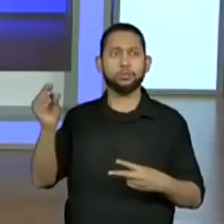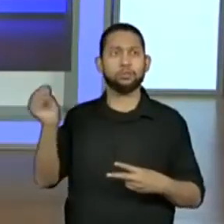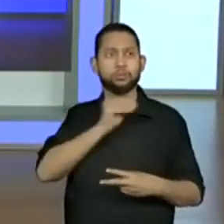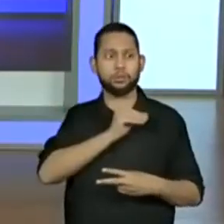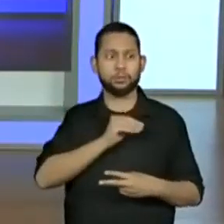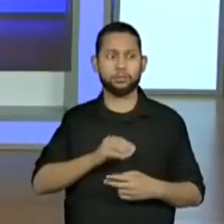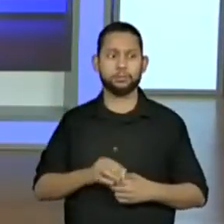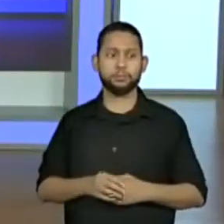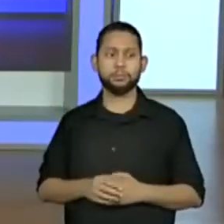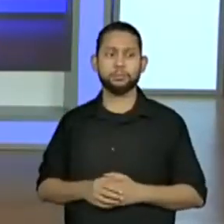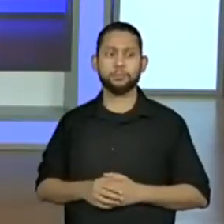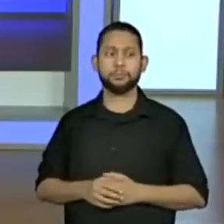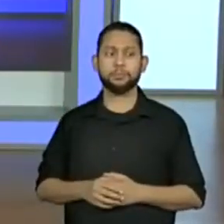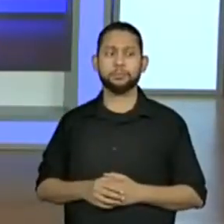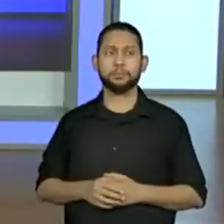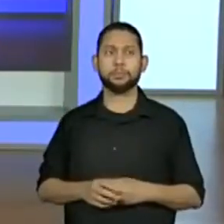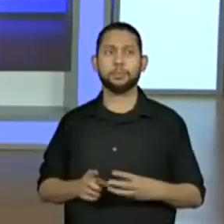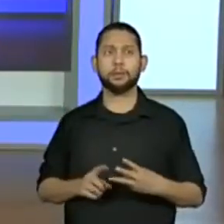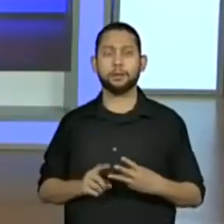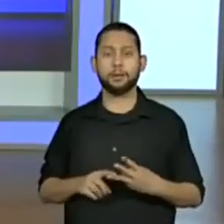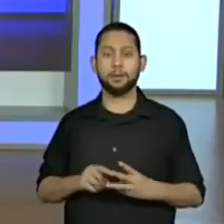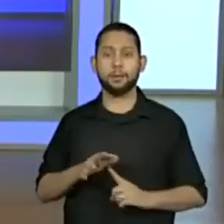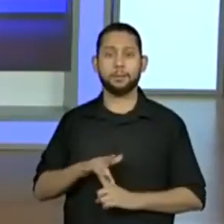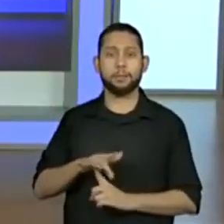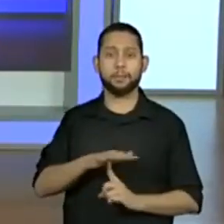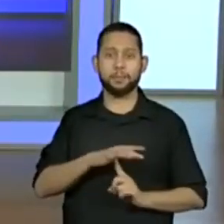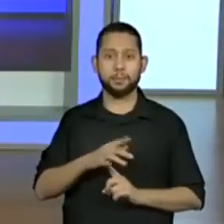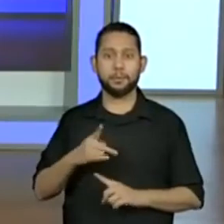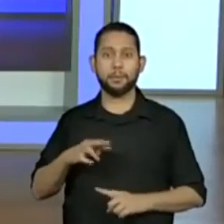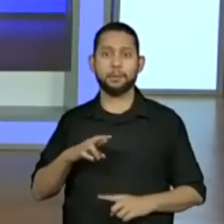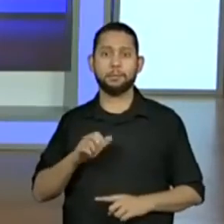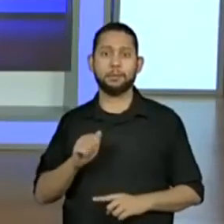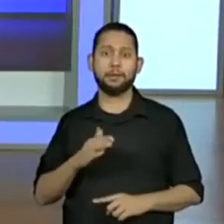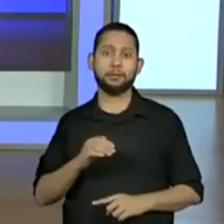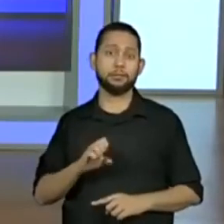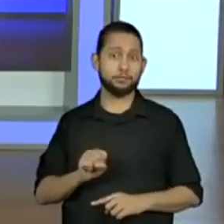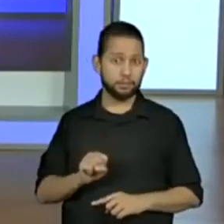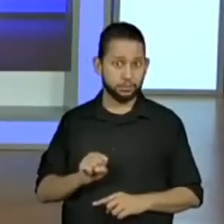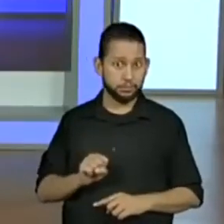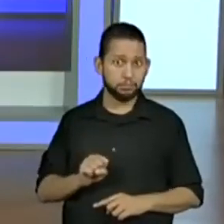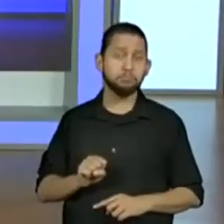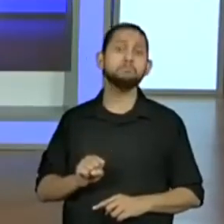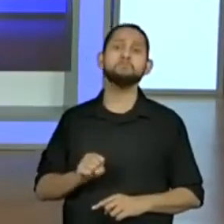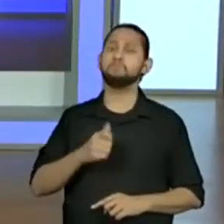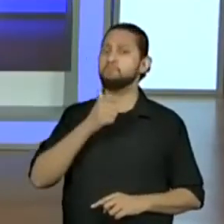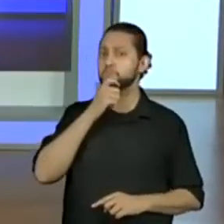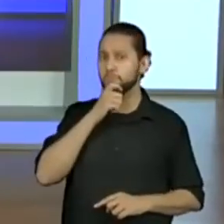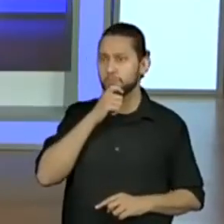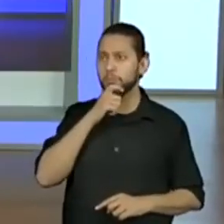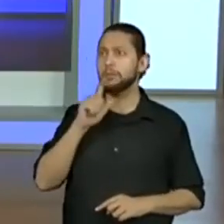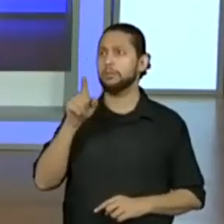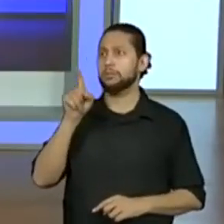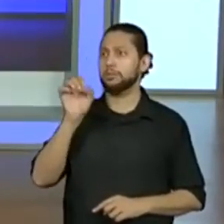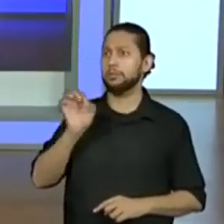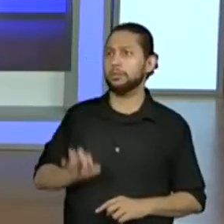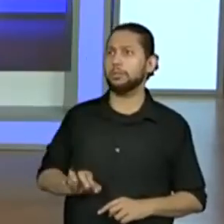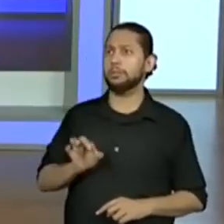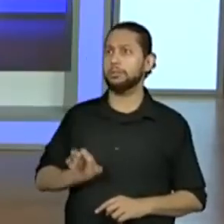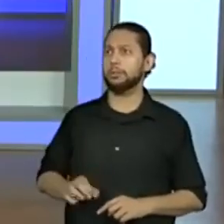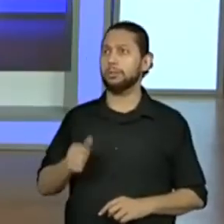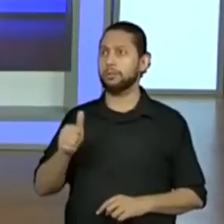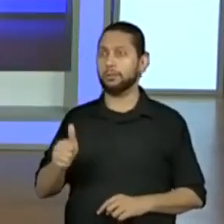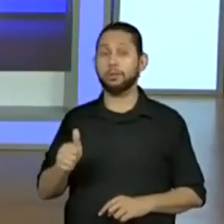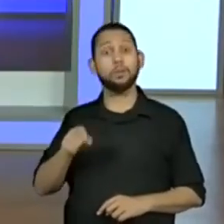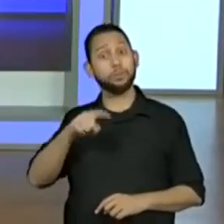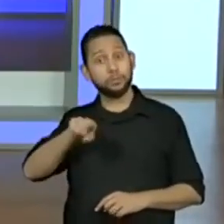verificando as próximas. Legal? Olha só, a aluna Beatriz da professora Célia acertou, isso mesmo. Quem